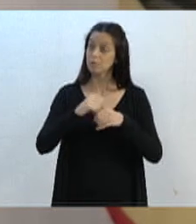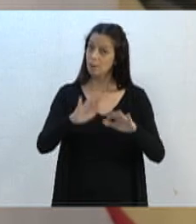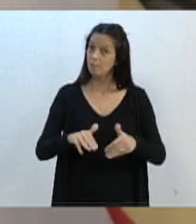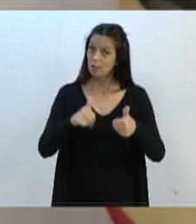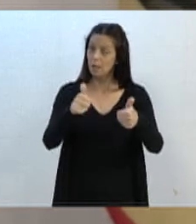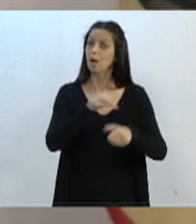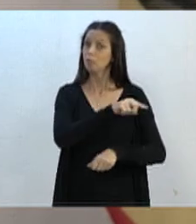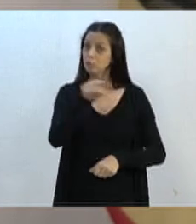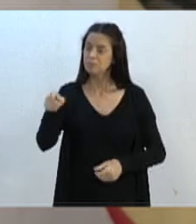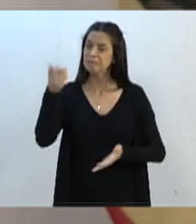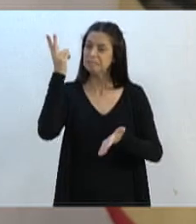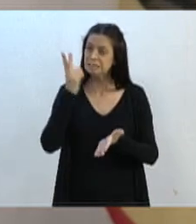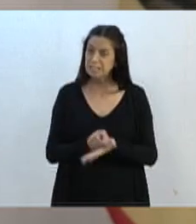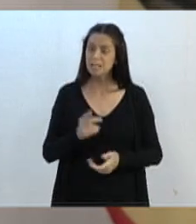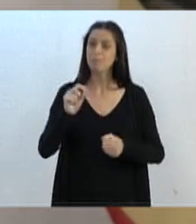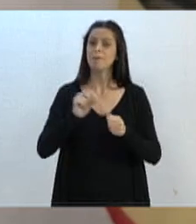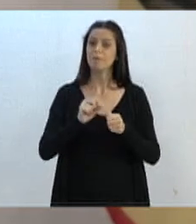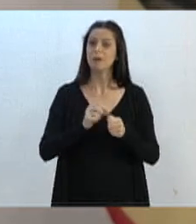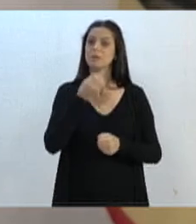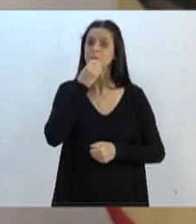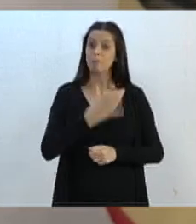Façam sempre o bem, senhores, e nunca olhem a quem. Obrigado.